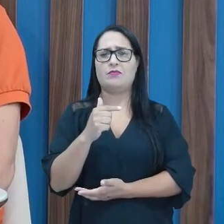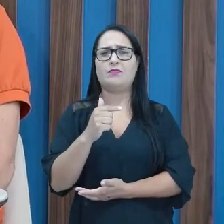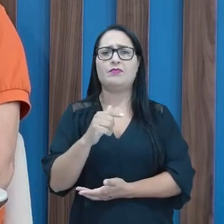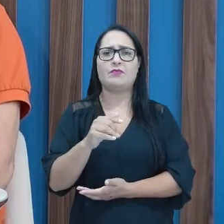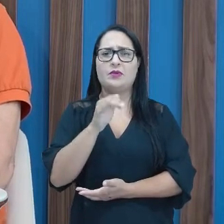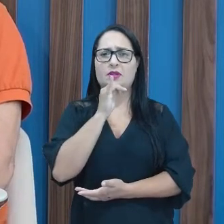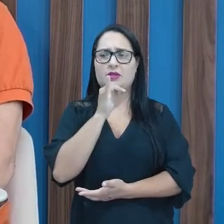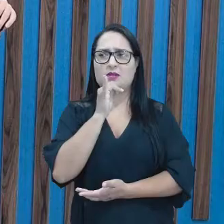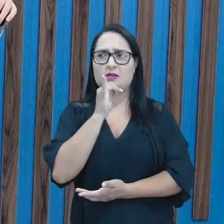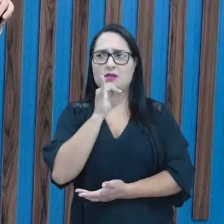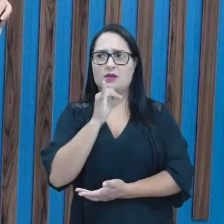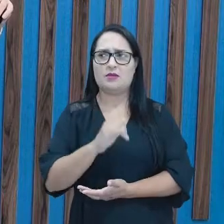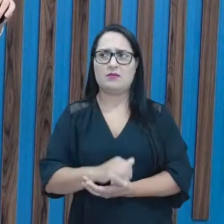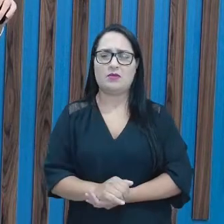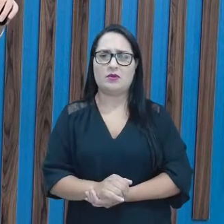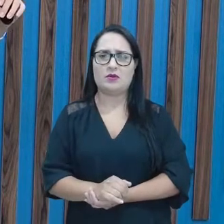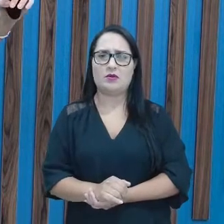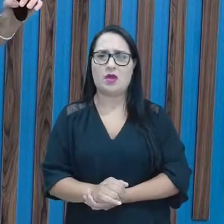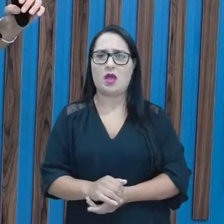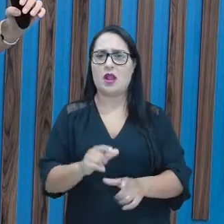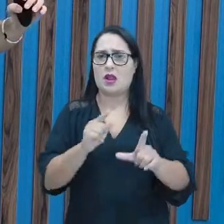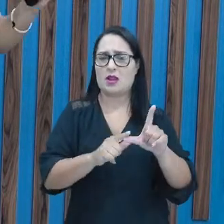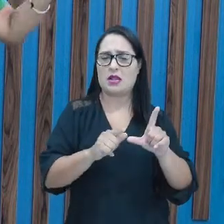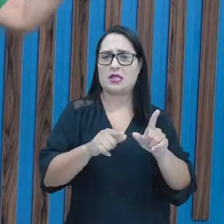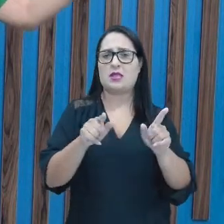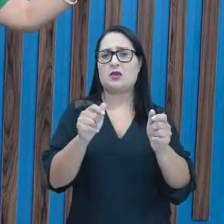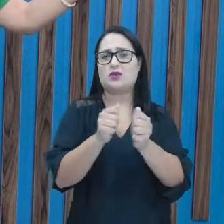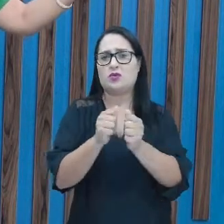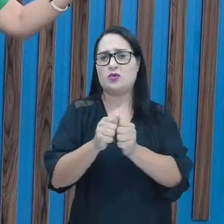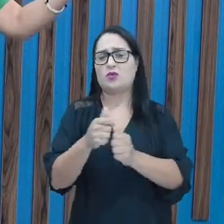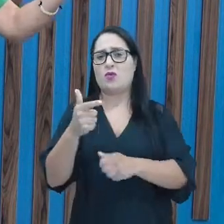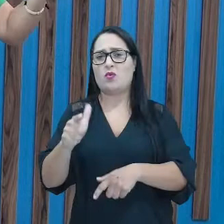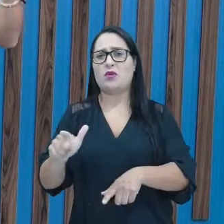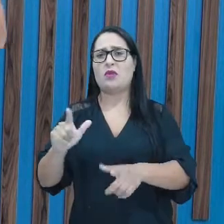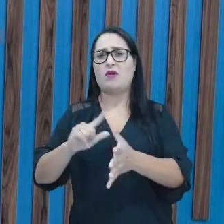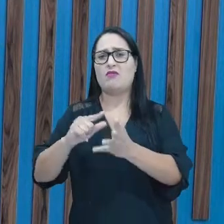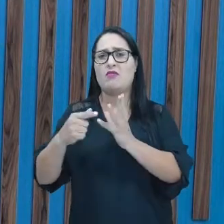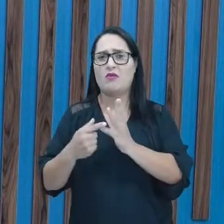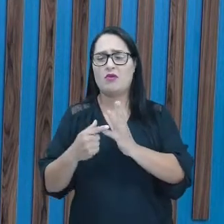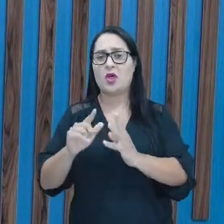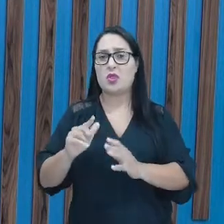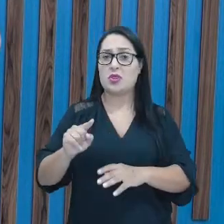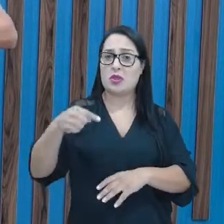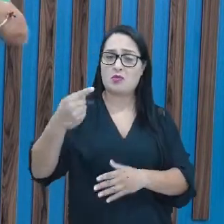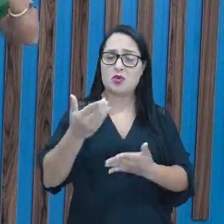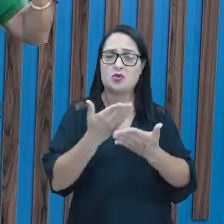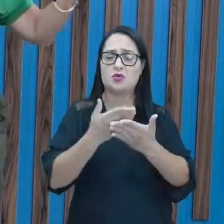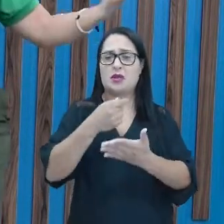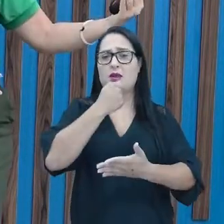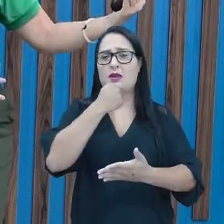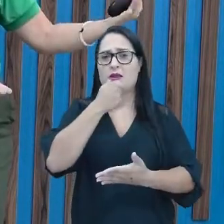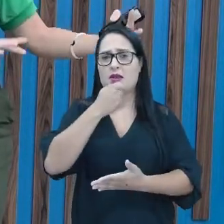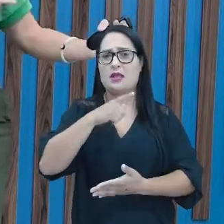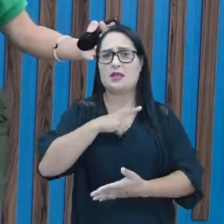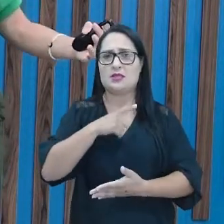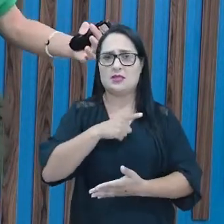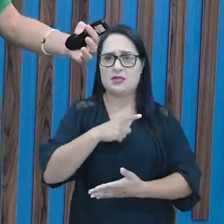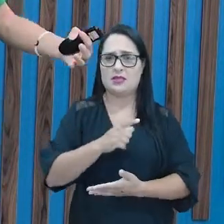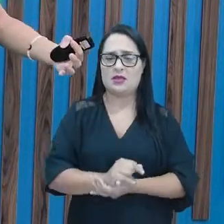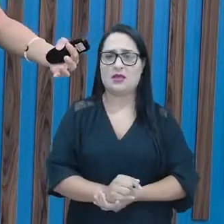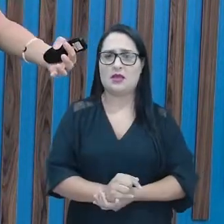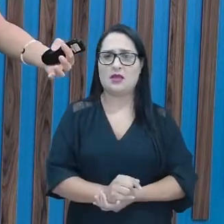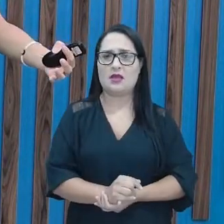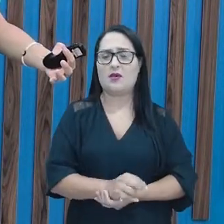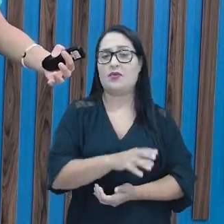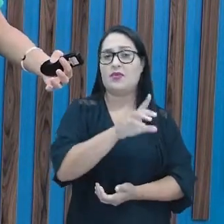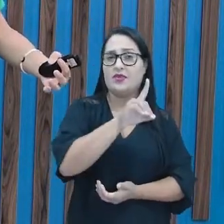Não é? Porque aí, professora Sandra, veremos até essa aula. Existem os dígrafos vocálicos e os dígrafos